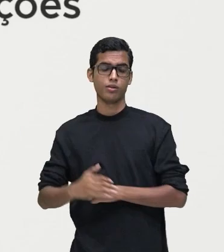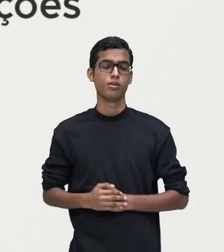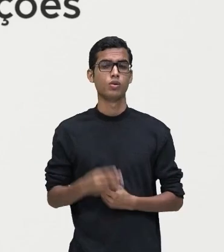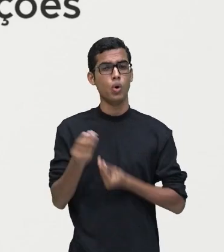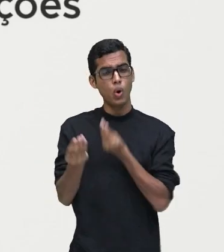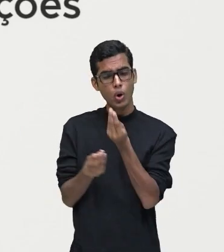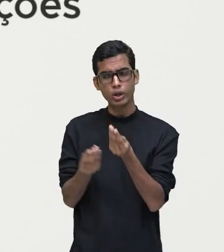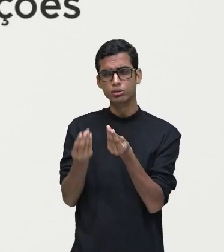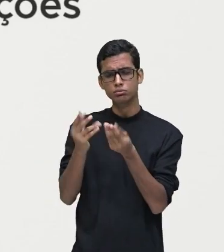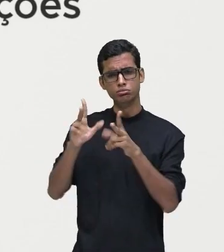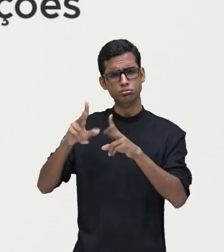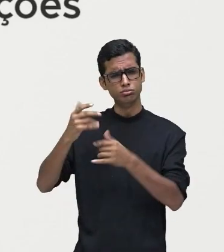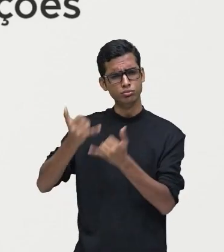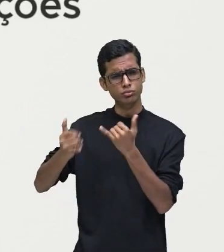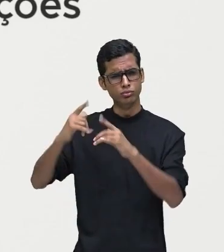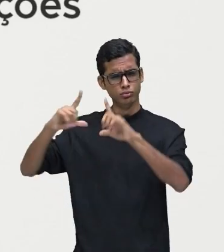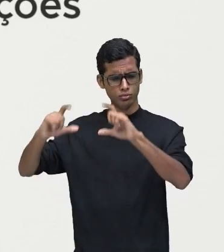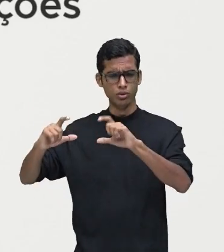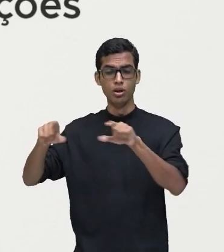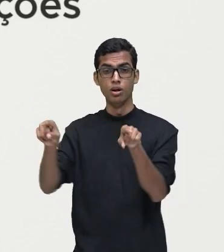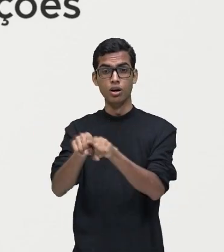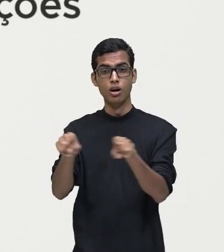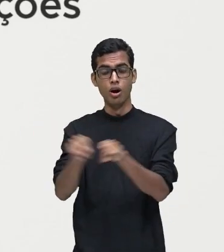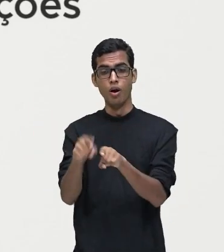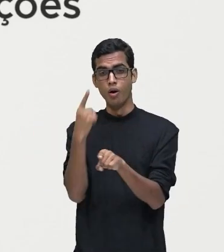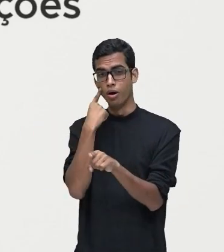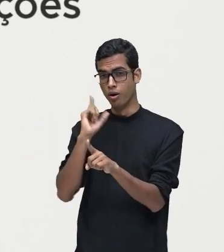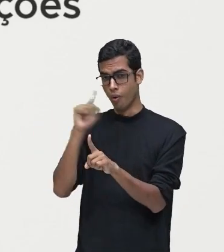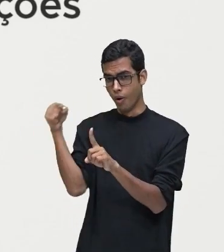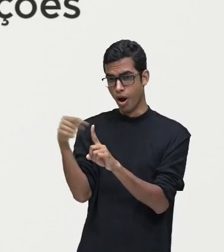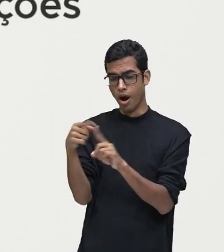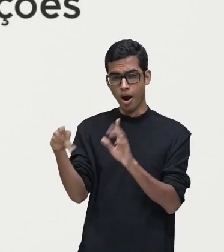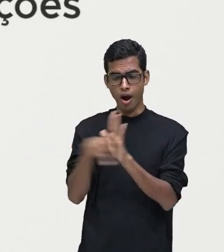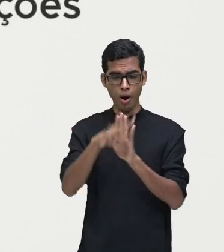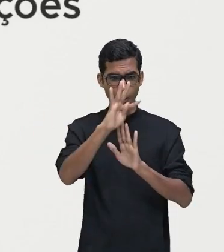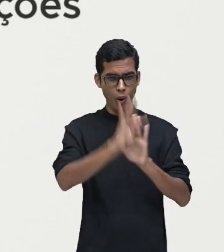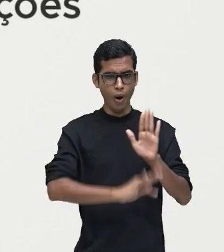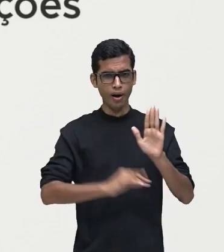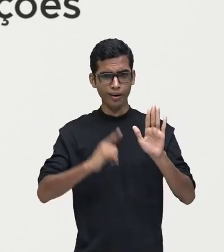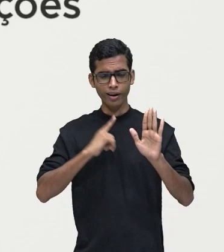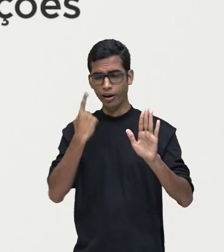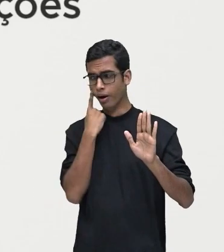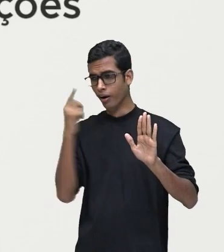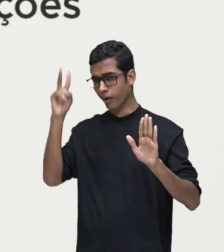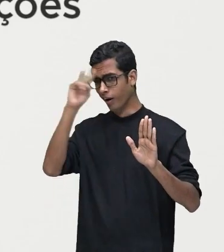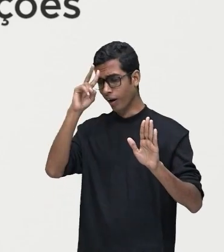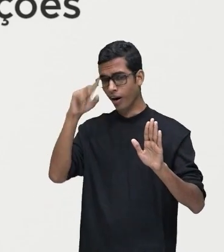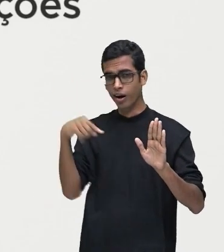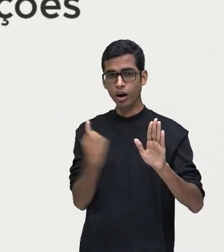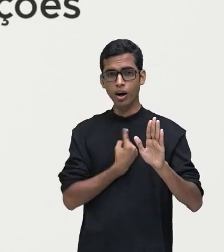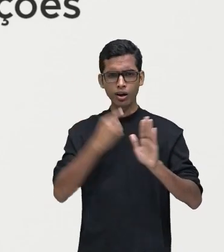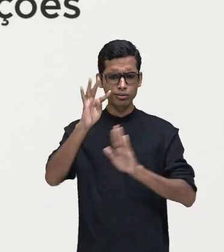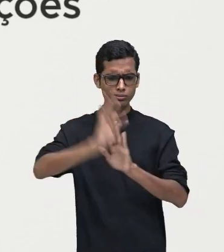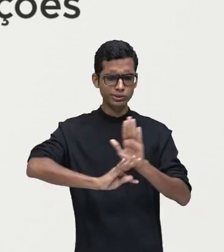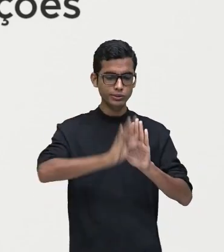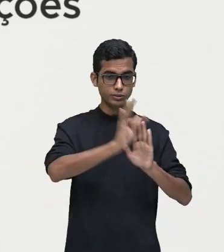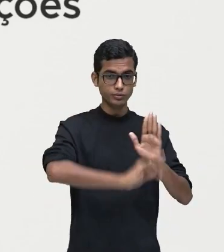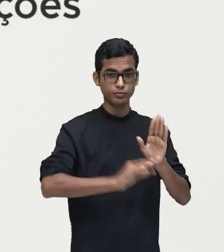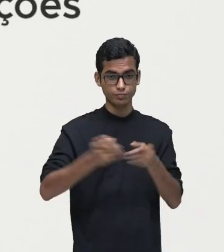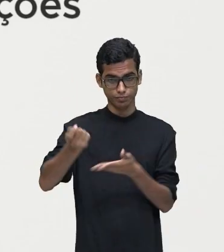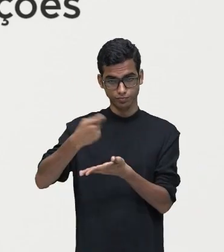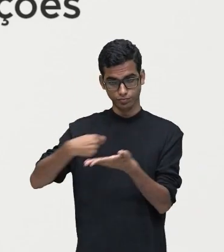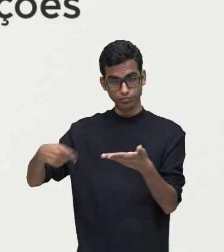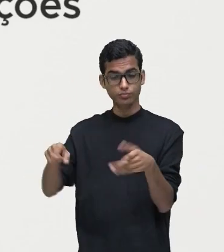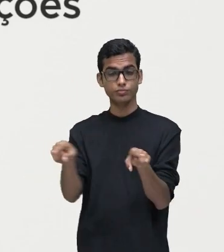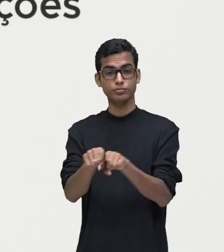se fosse uma fotografia. E conforme a intenção do texto, certo? Lembrando sempre os nossos textos, quando são escritos,